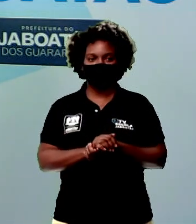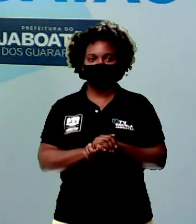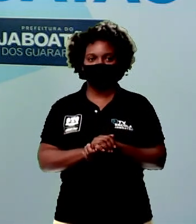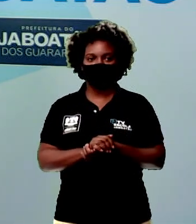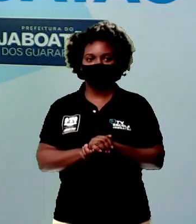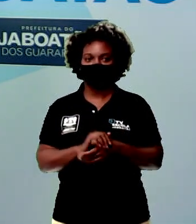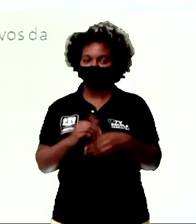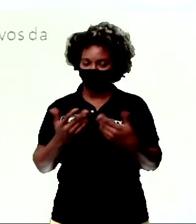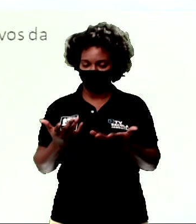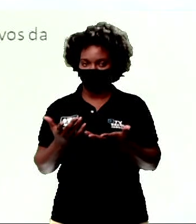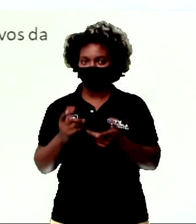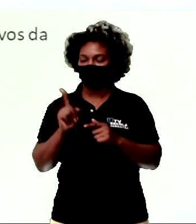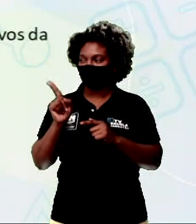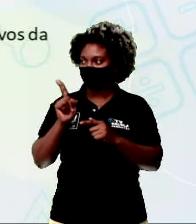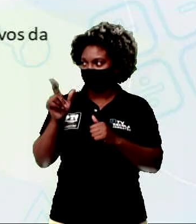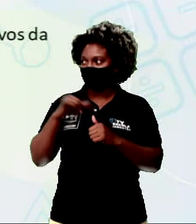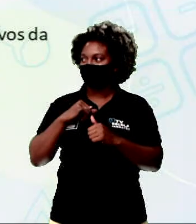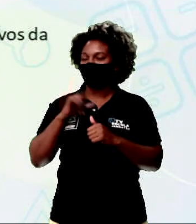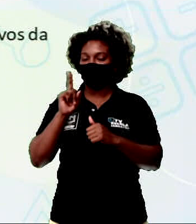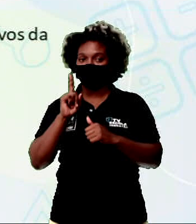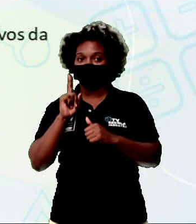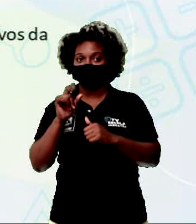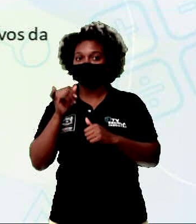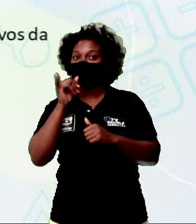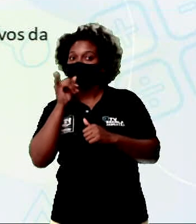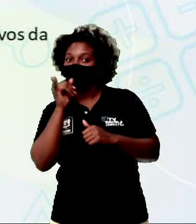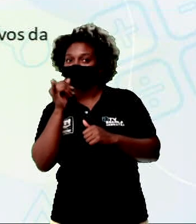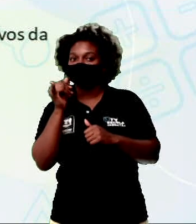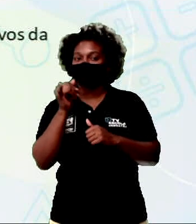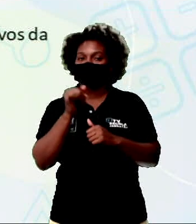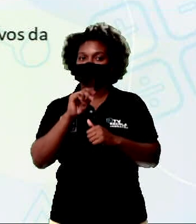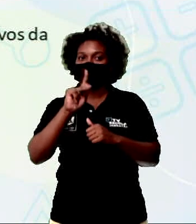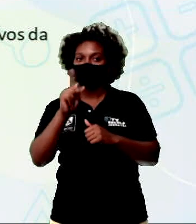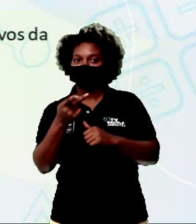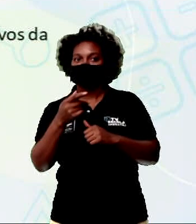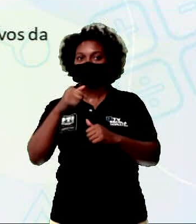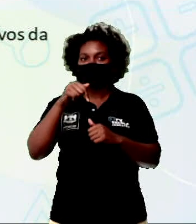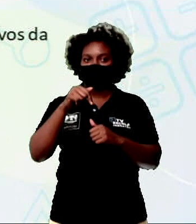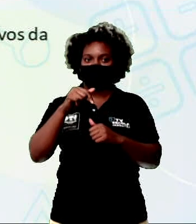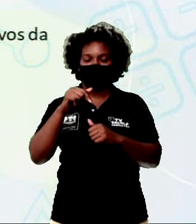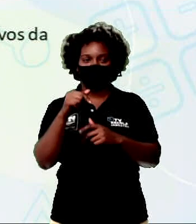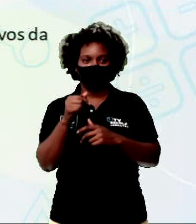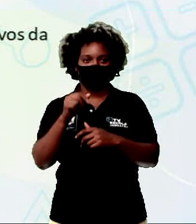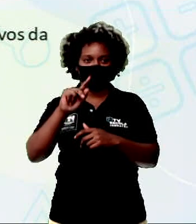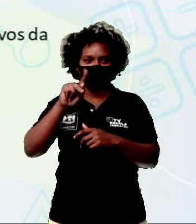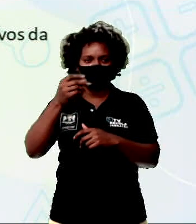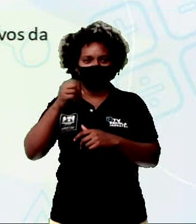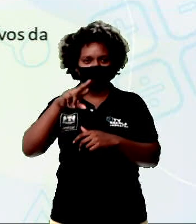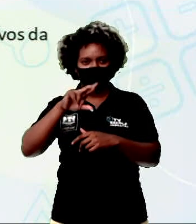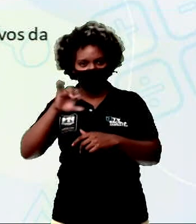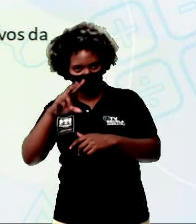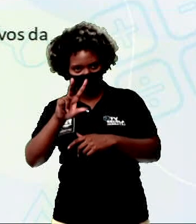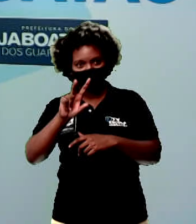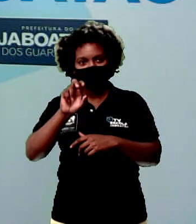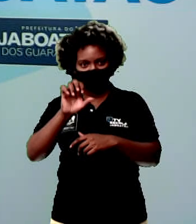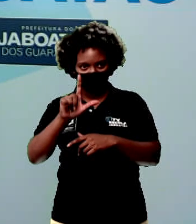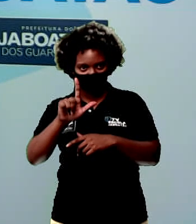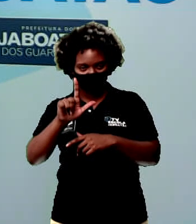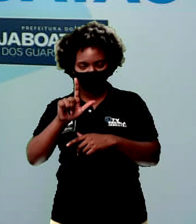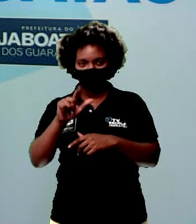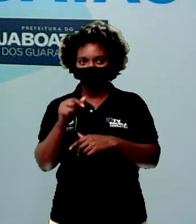Então, aqui temos um exemplo de H, o horrível, que é um dos clássicos que nós temos por aqui.